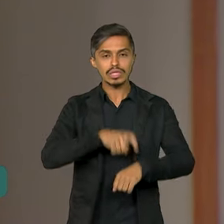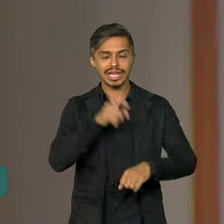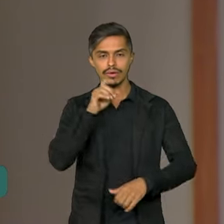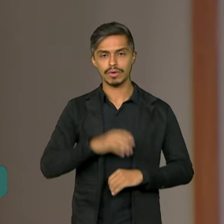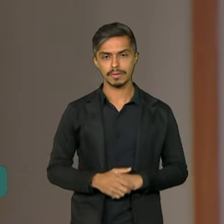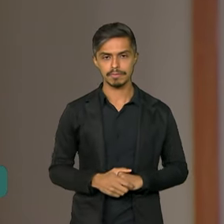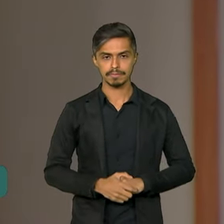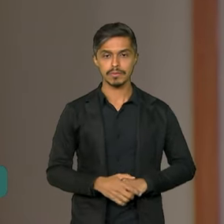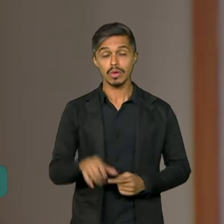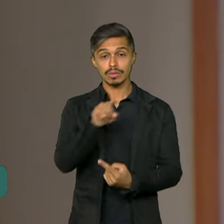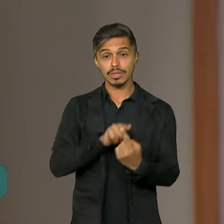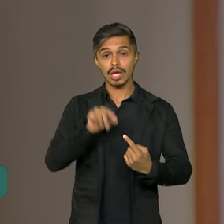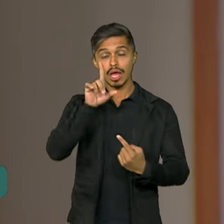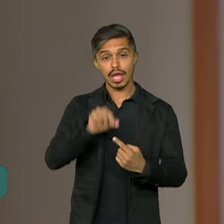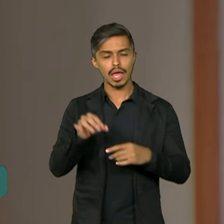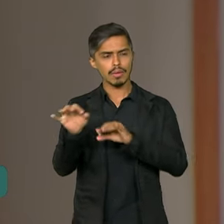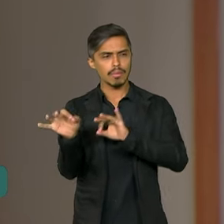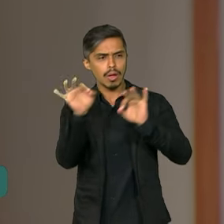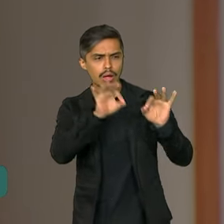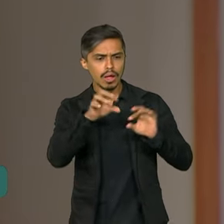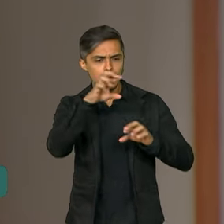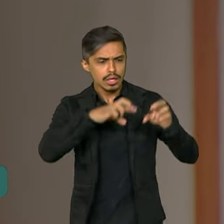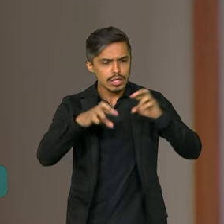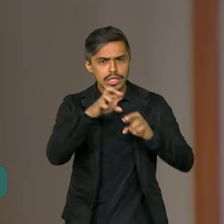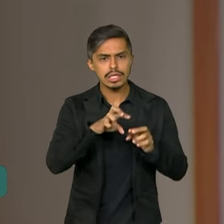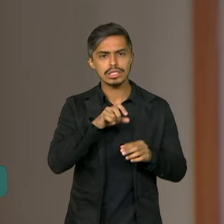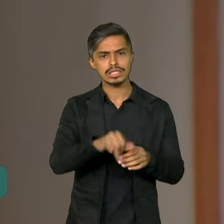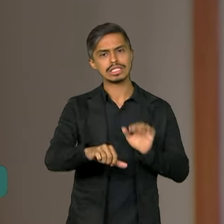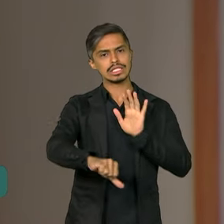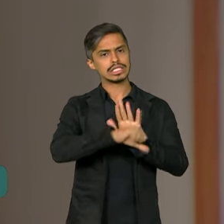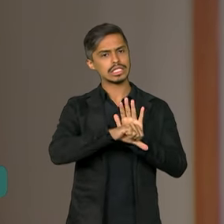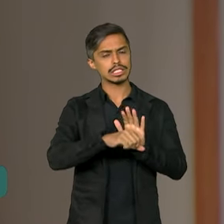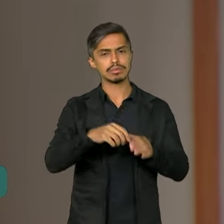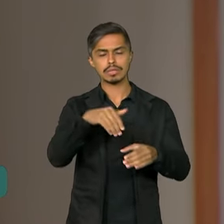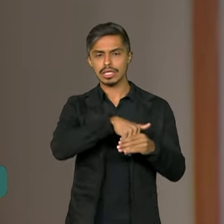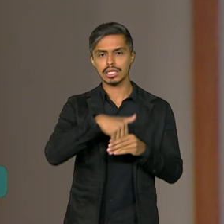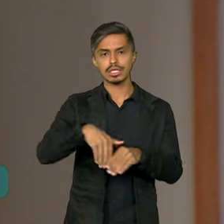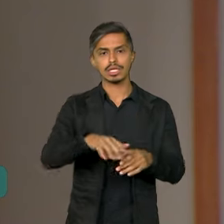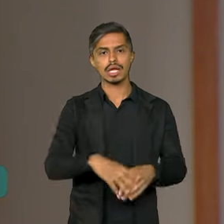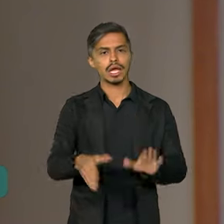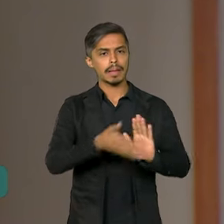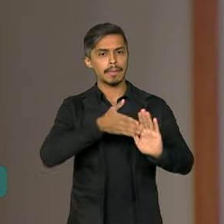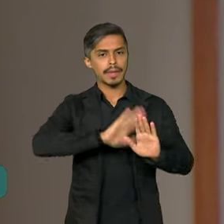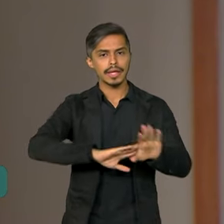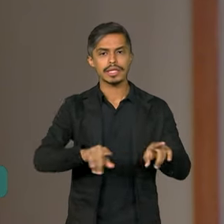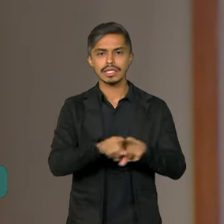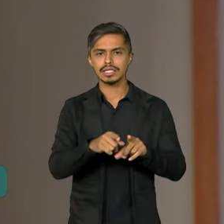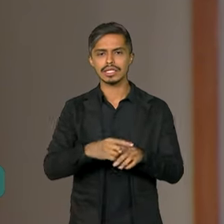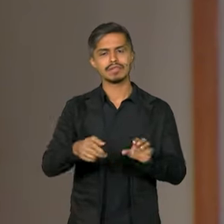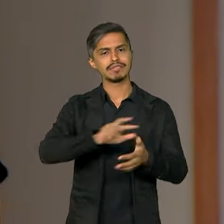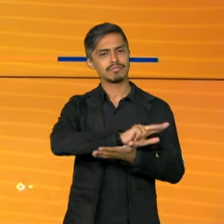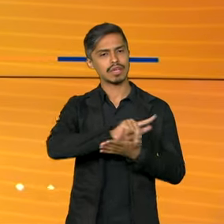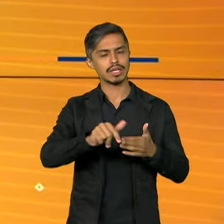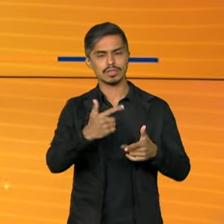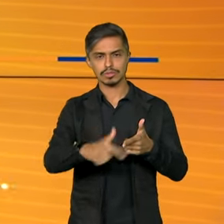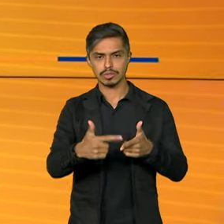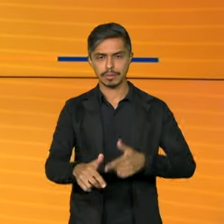O objetivo é monitorar possíveis crimes eleitorais, ameaças, atentados e demais ocorrências.